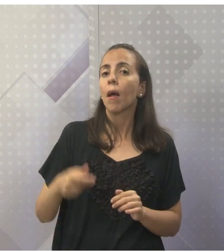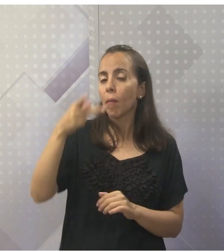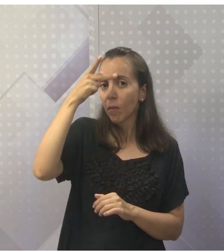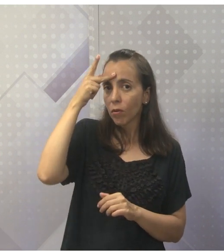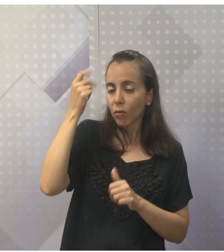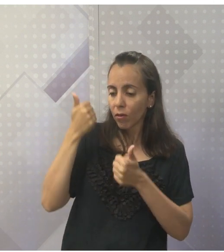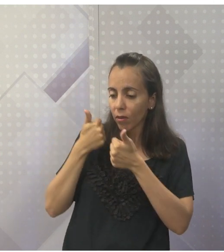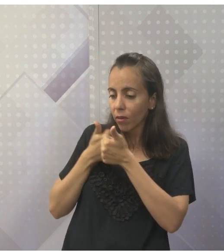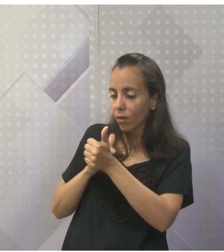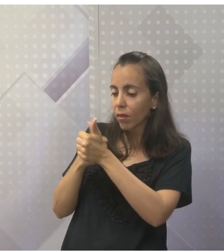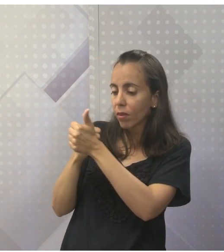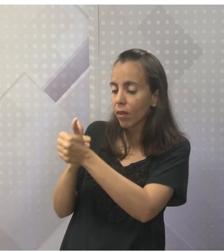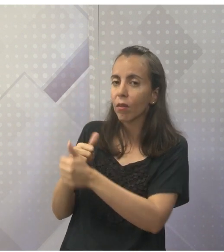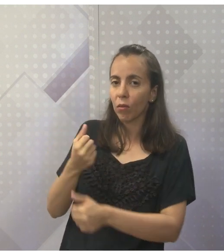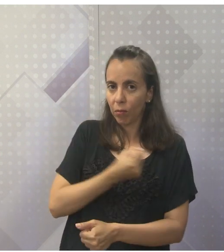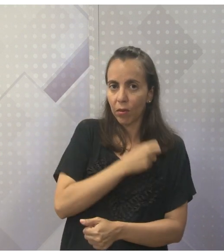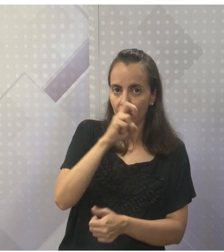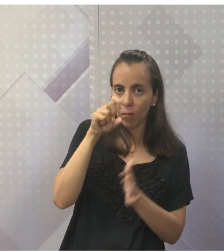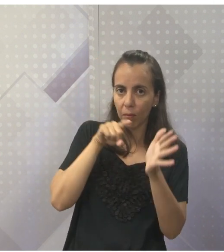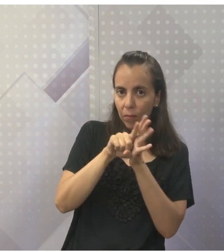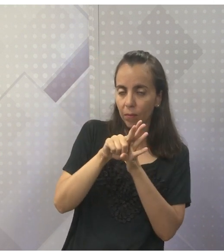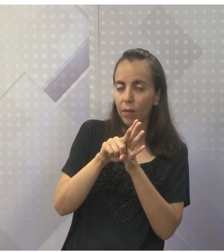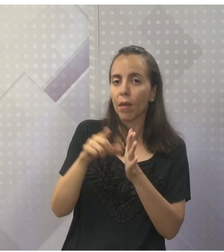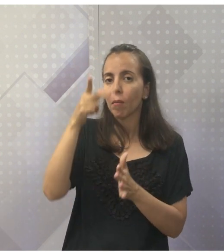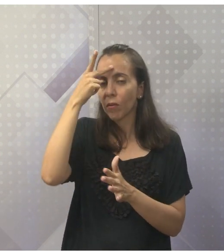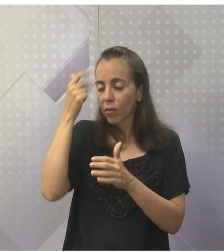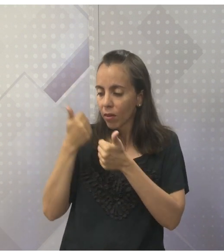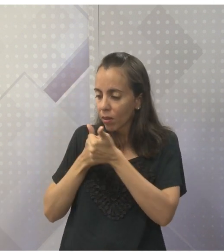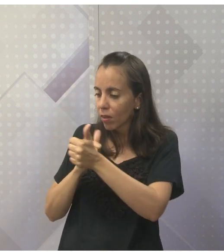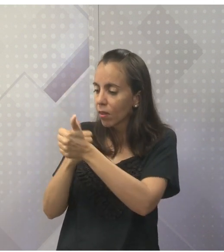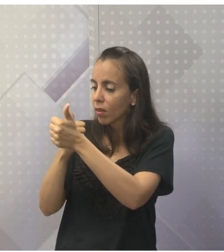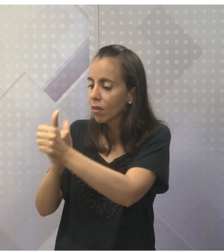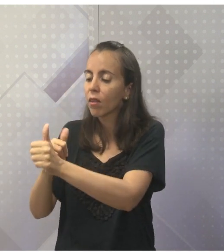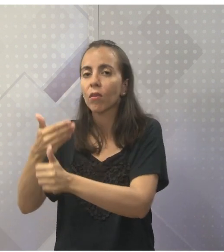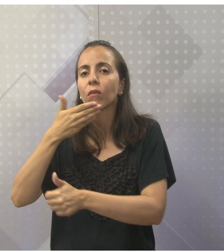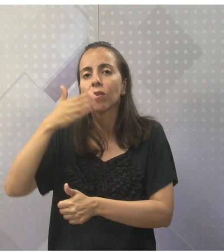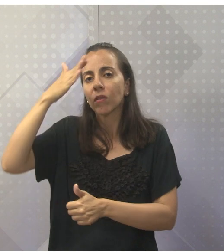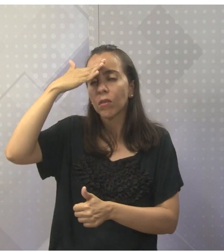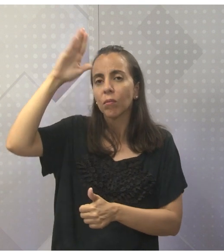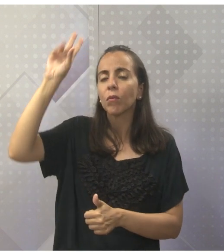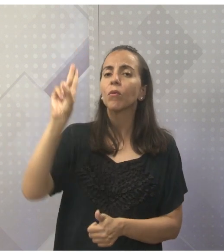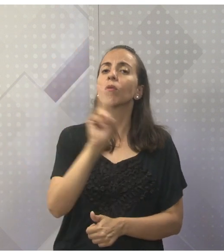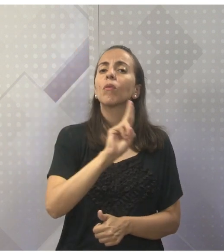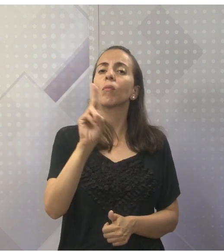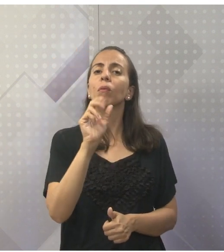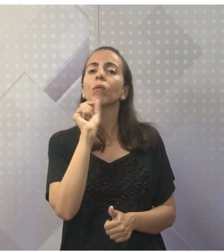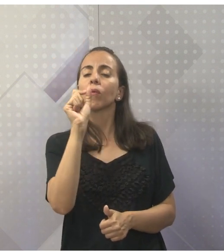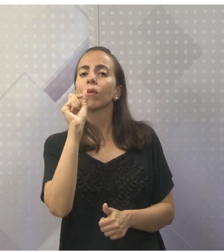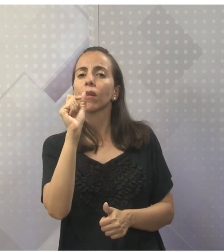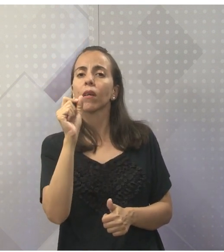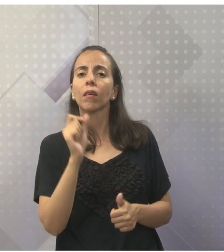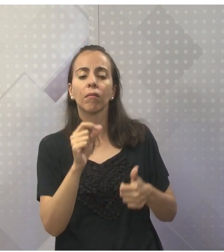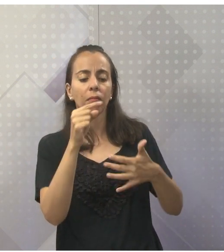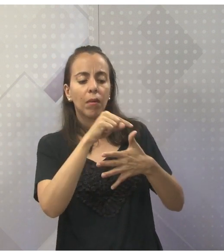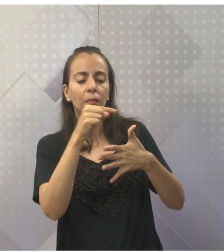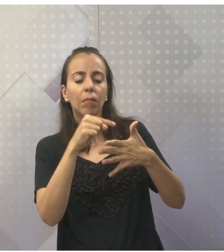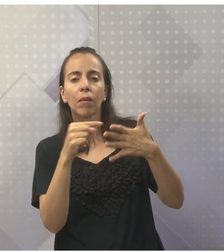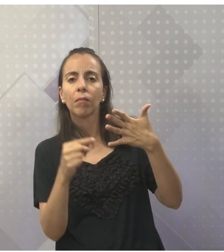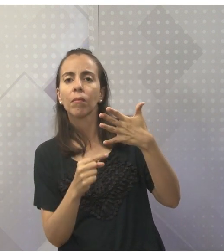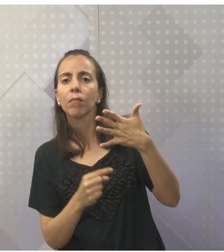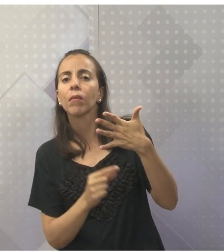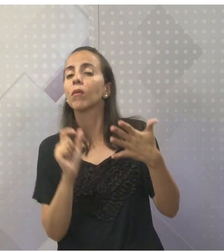Ele é chamado de islâmico? Ele é chamado de budista? Ele é chamado de islão? Ou ele é chamado de